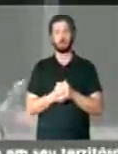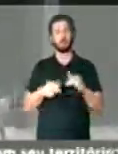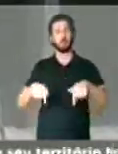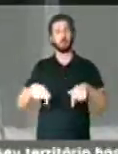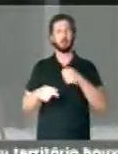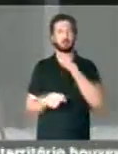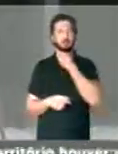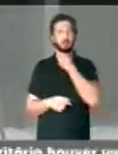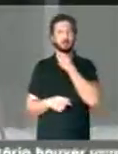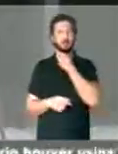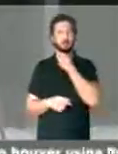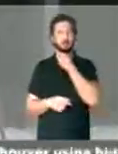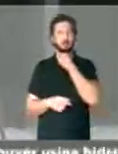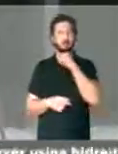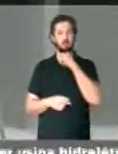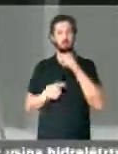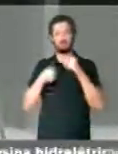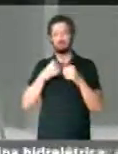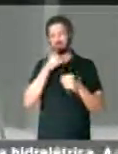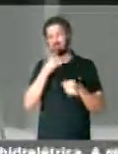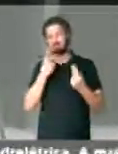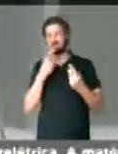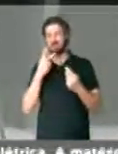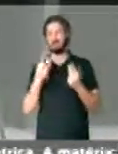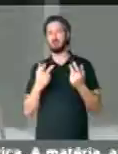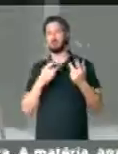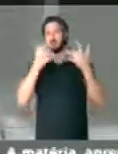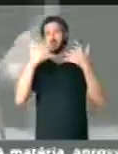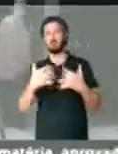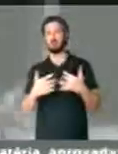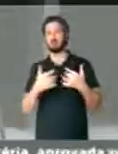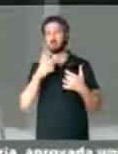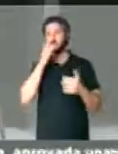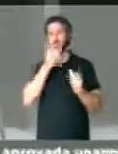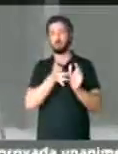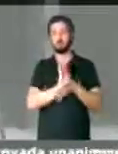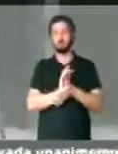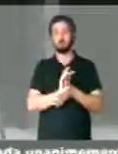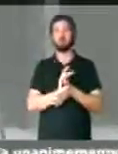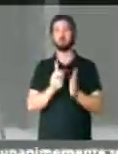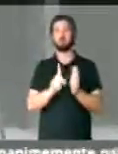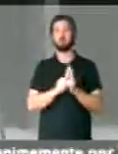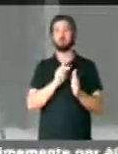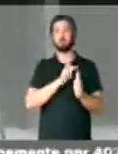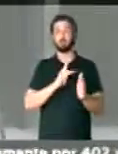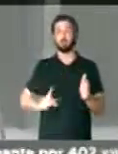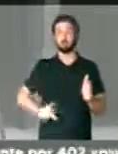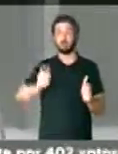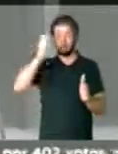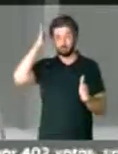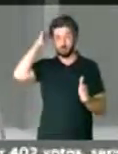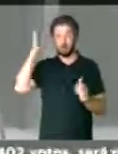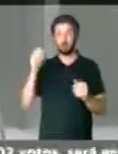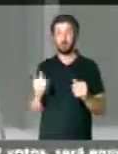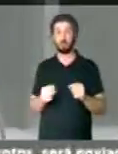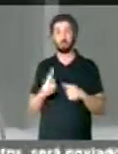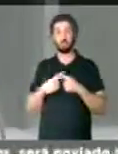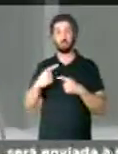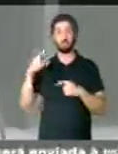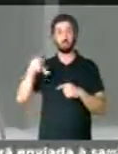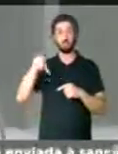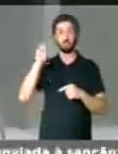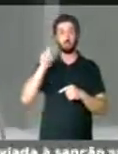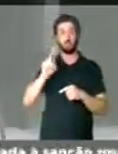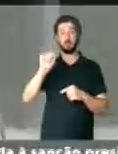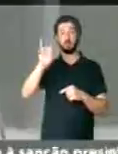aqui de forma até muito triste, trazendo um ato de discriminação por parte do presidente Michel Temer, não indicaram o